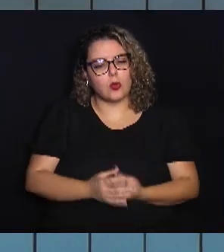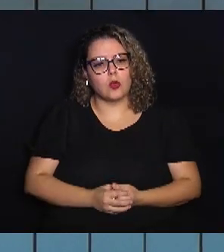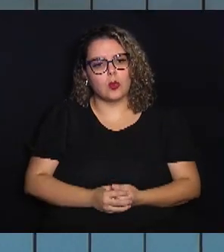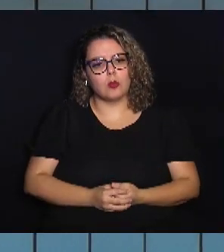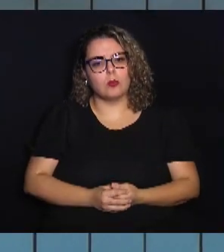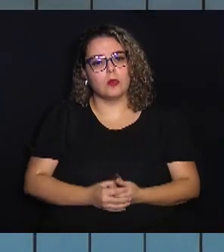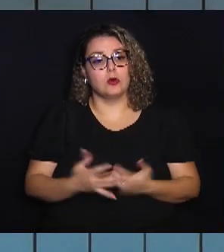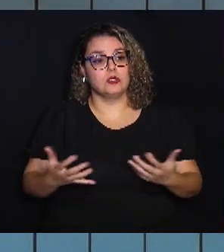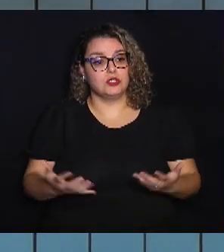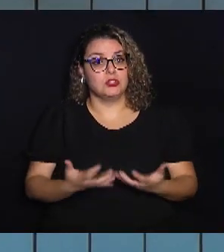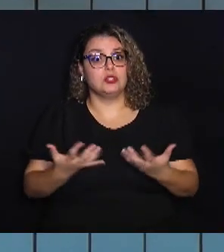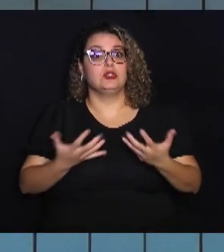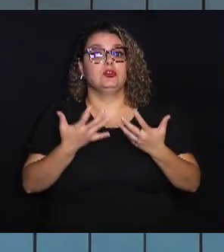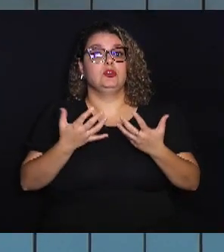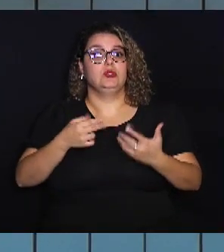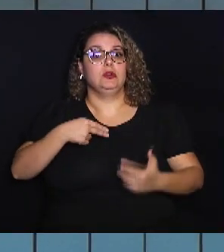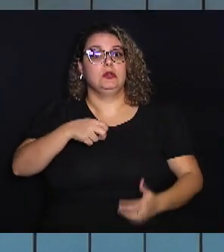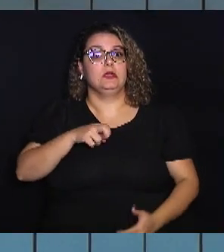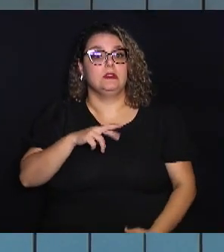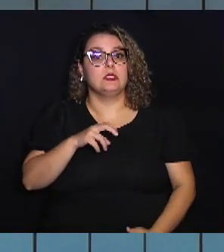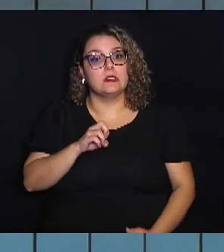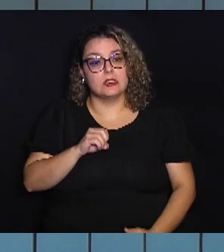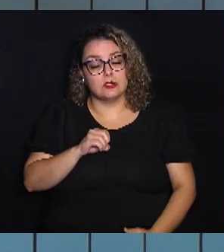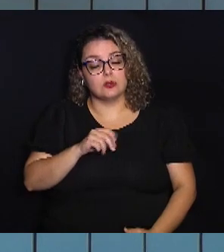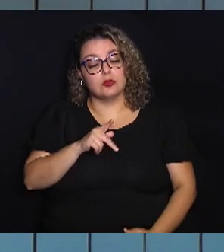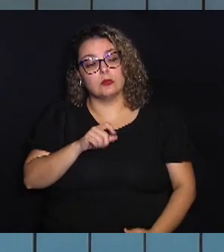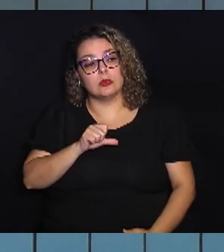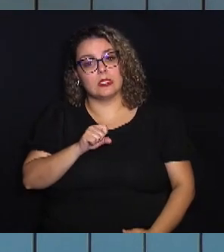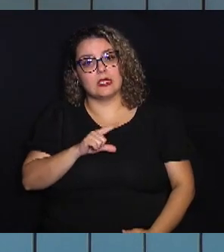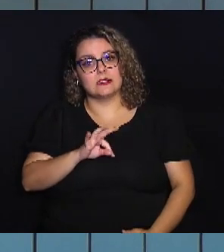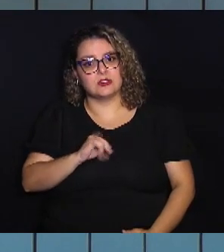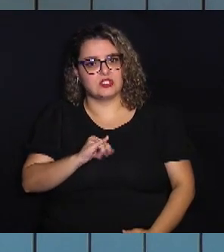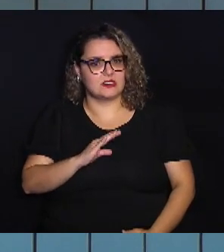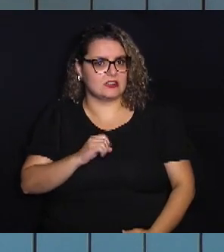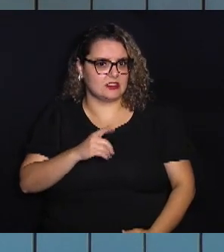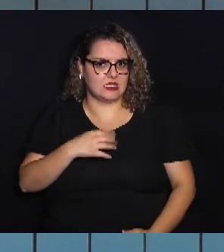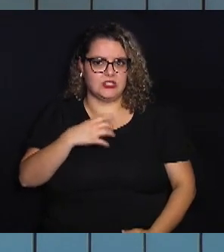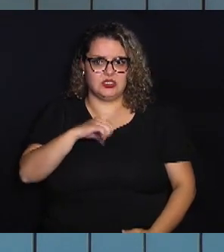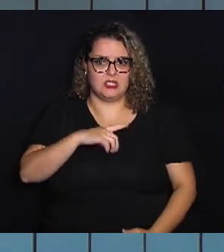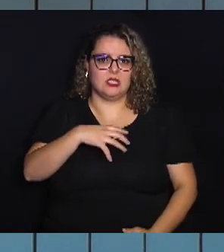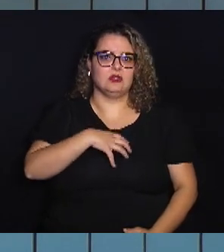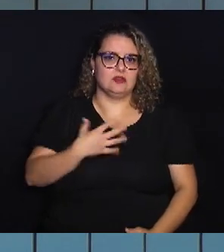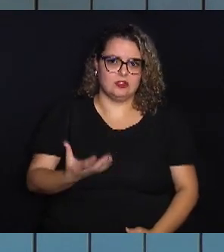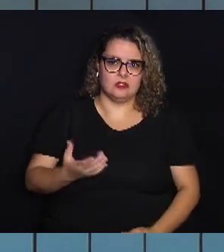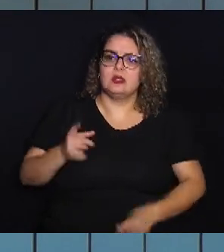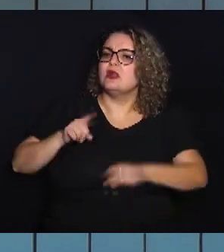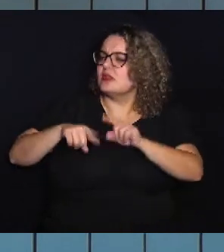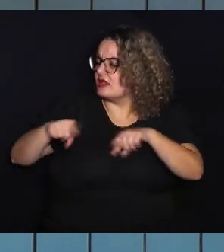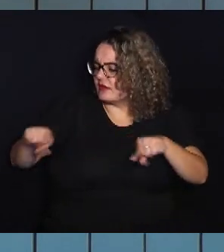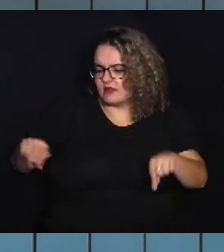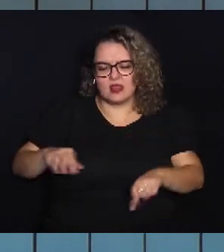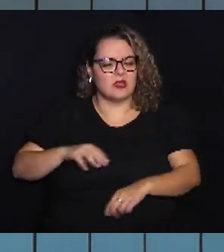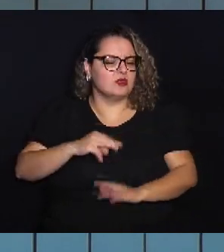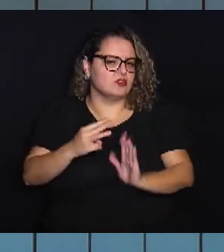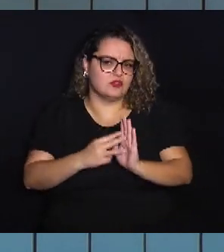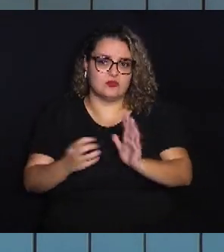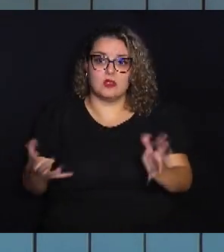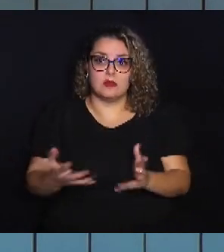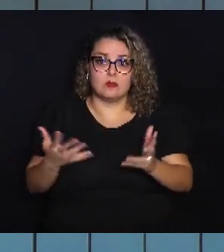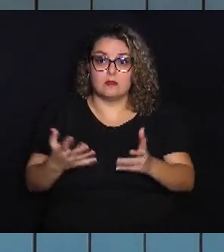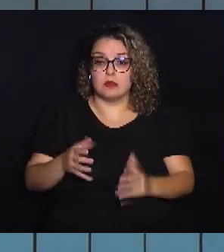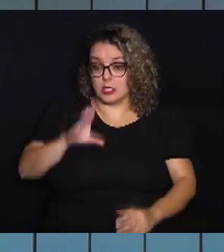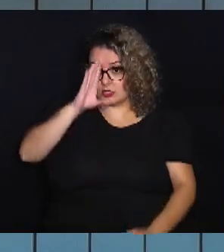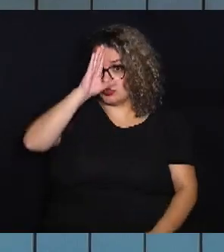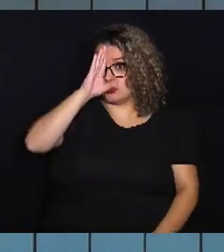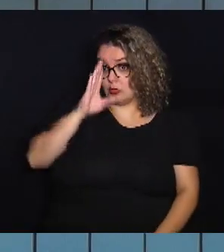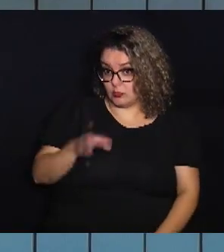pode estimular essa neuroplasticidade? Ela tem uma forma, atividade? Tem vários métodos de estimular,